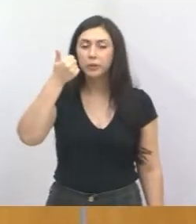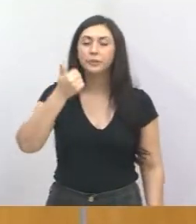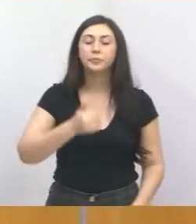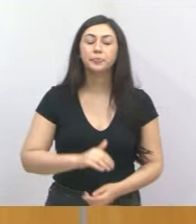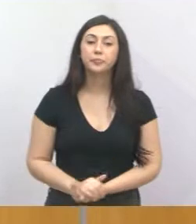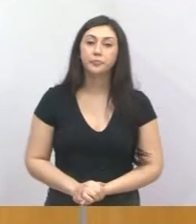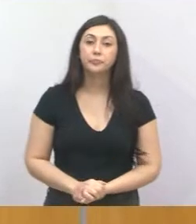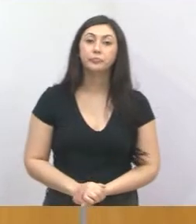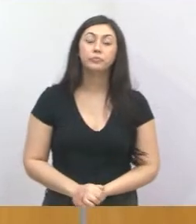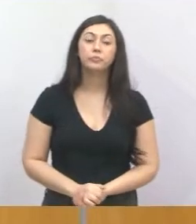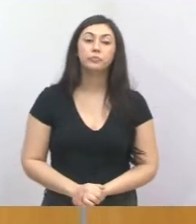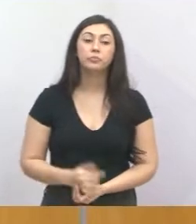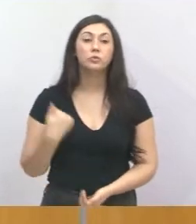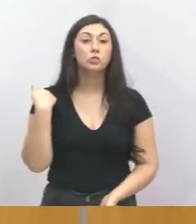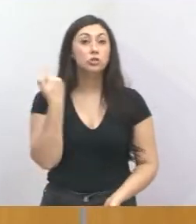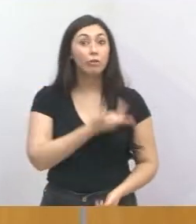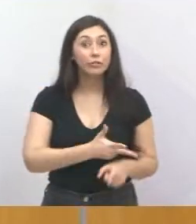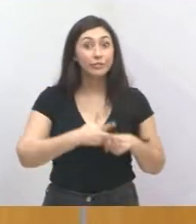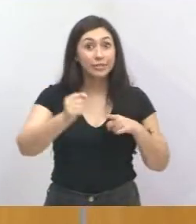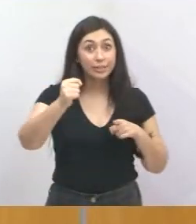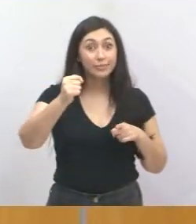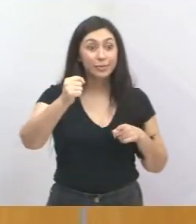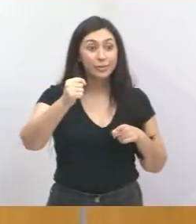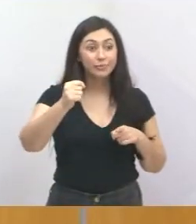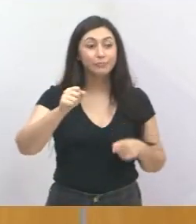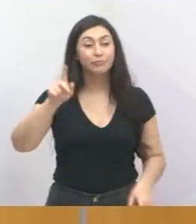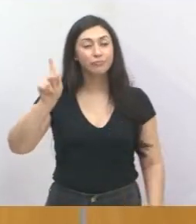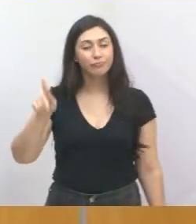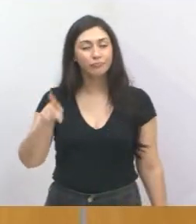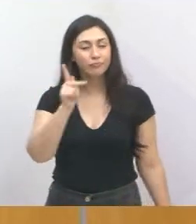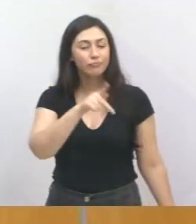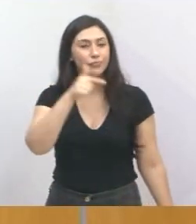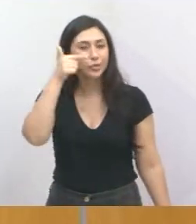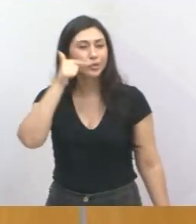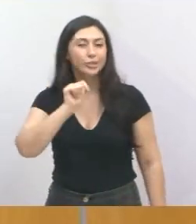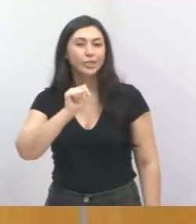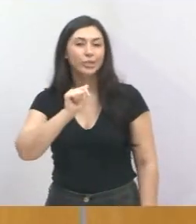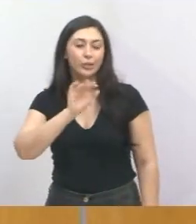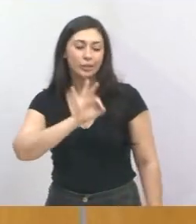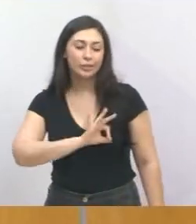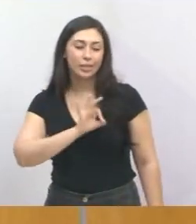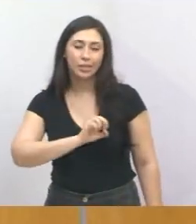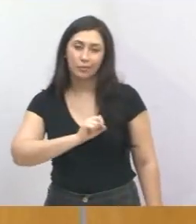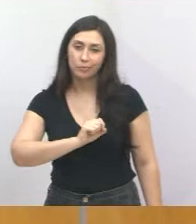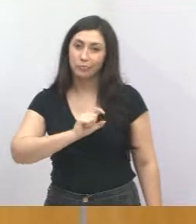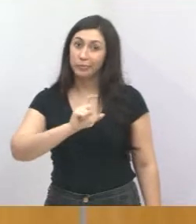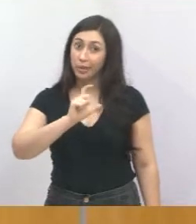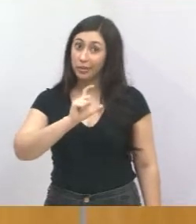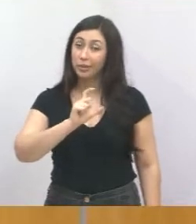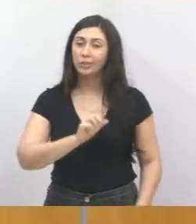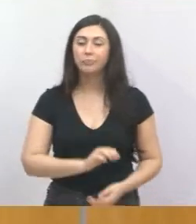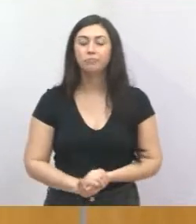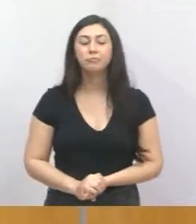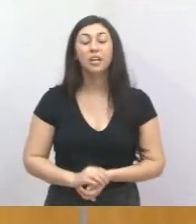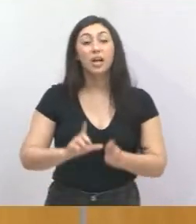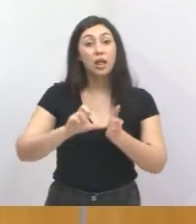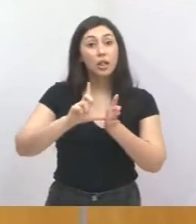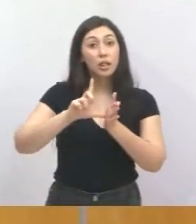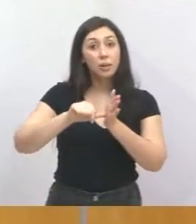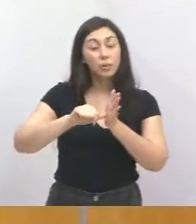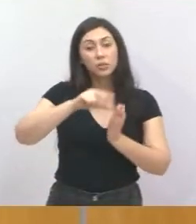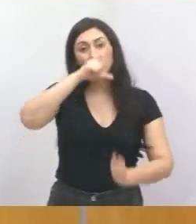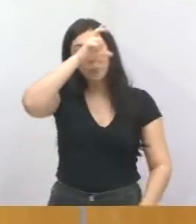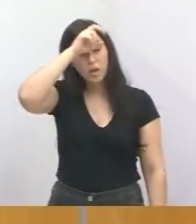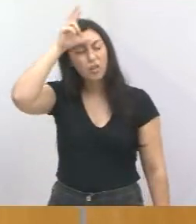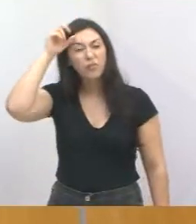município, nós tivemos uma vitória, os professores tiveram um reajuste em seu salário, logo em seguida o prefeito